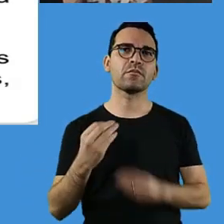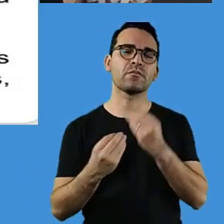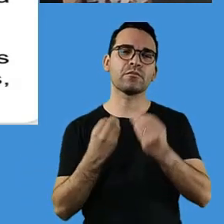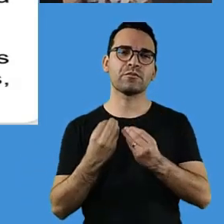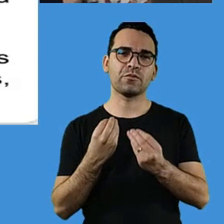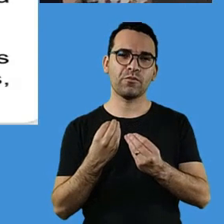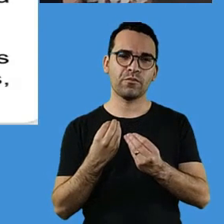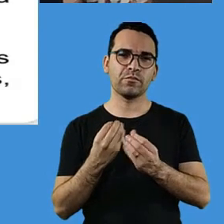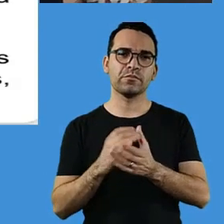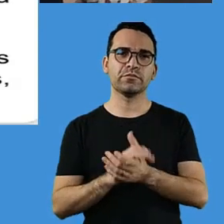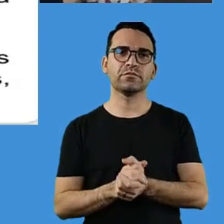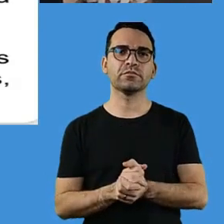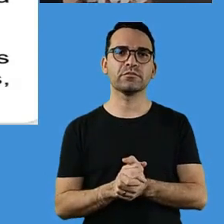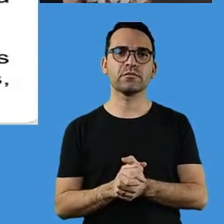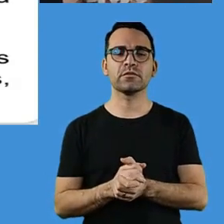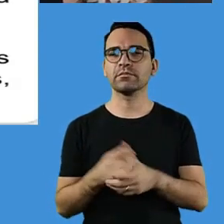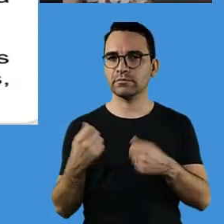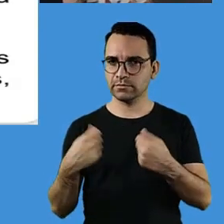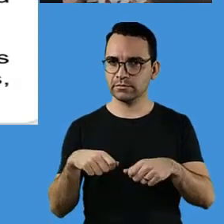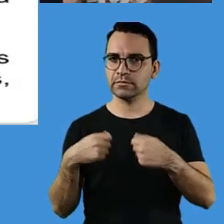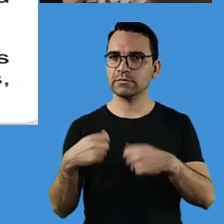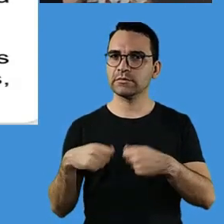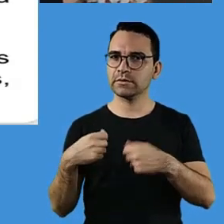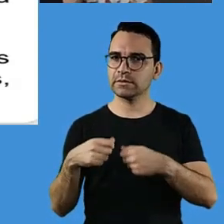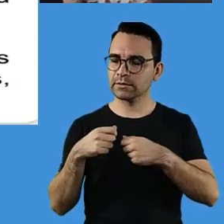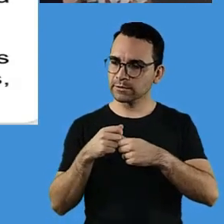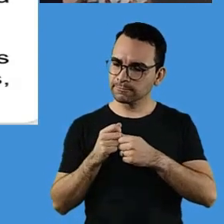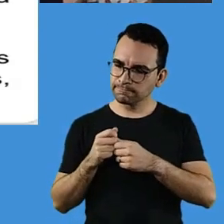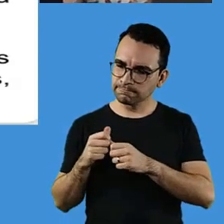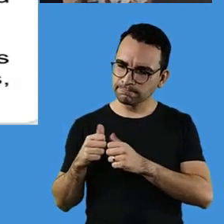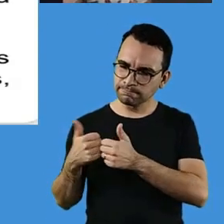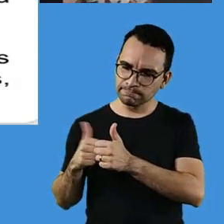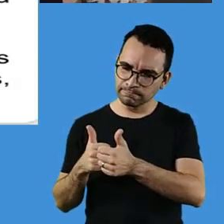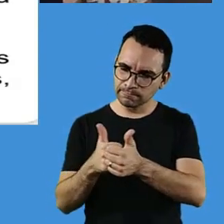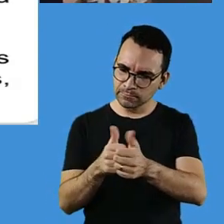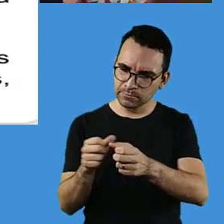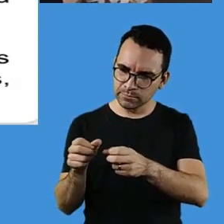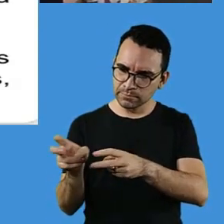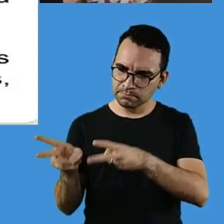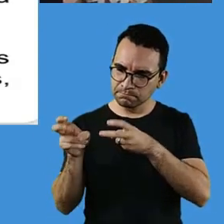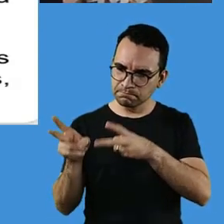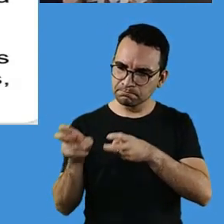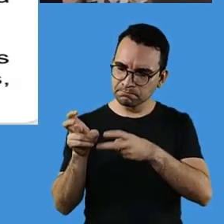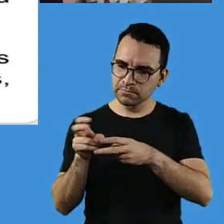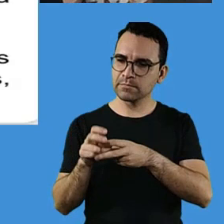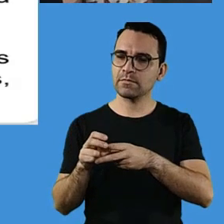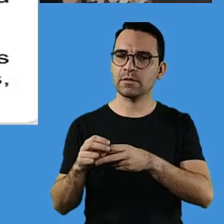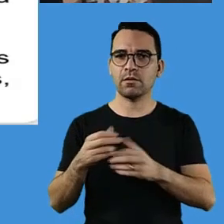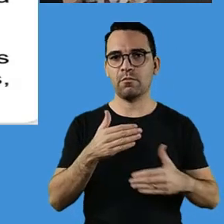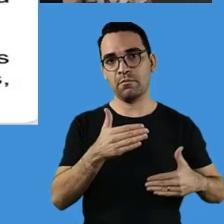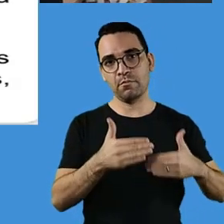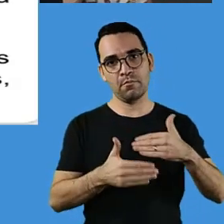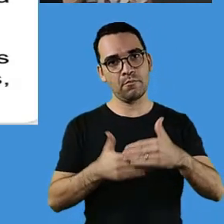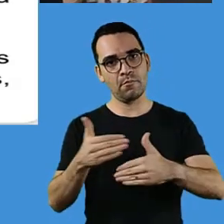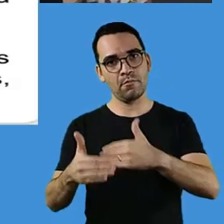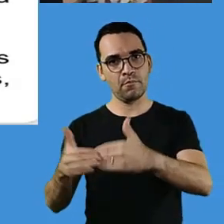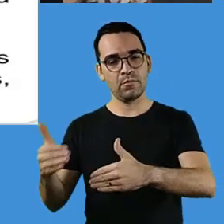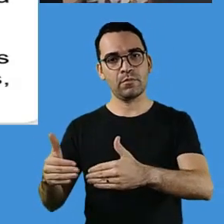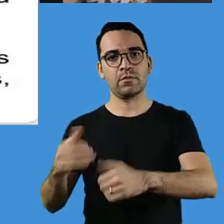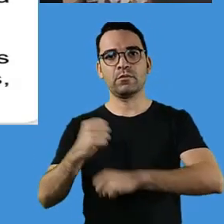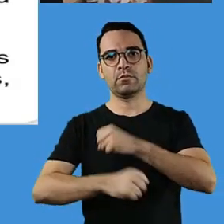situação, eu preciso acompanhar, tá, durante todo o processo de aprendizagem, o decorrer